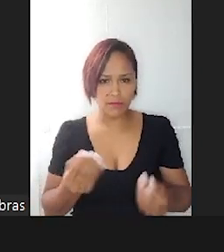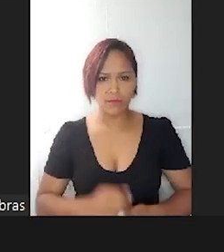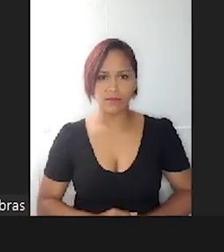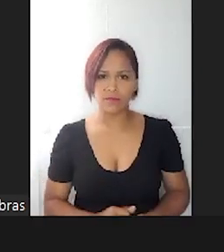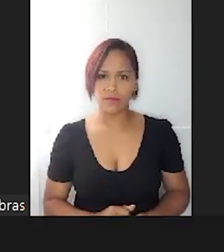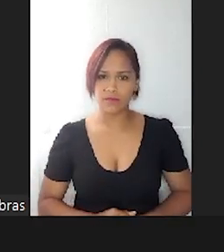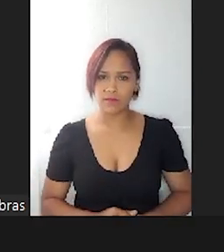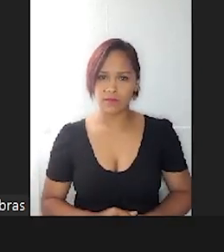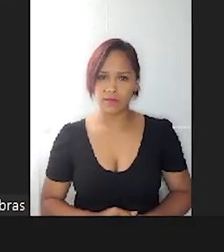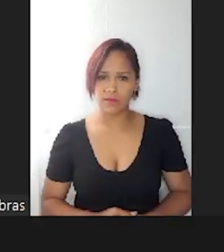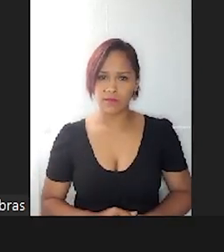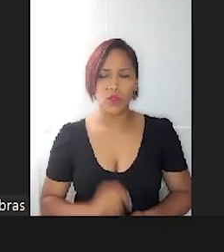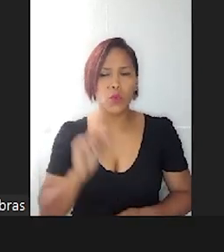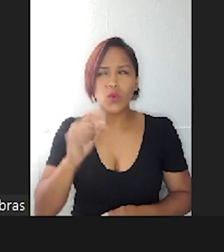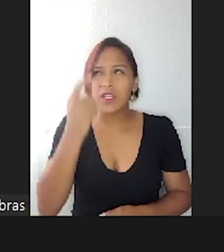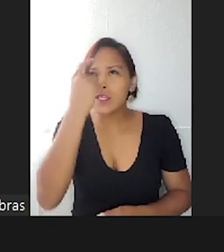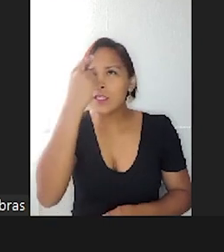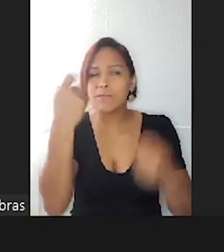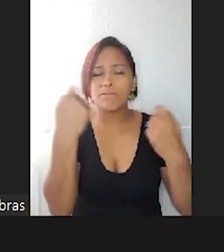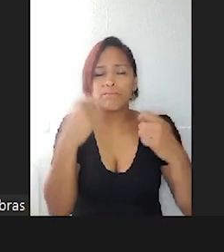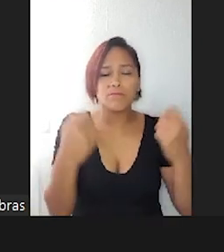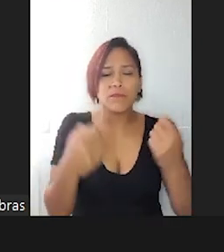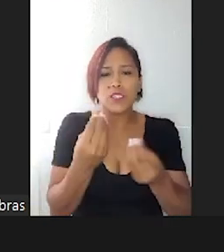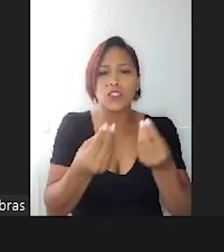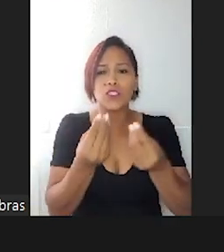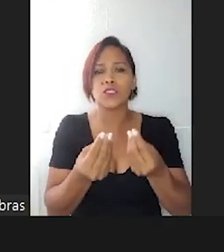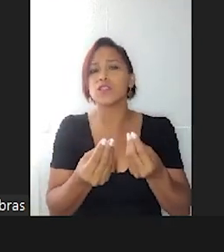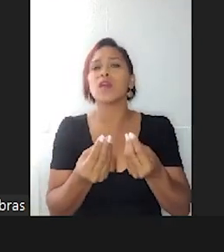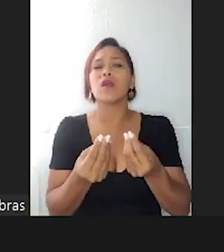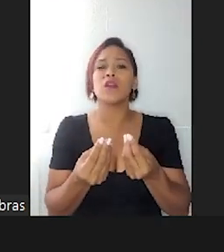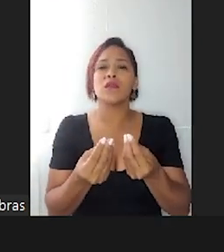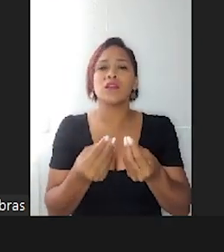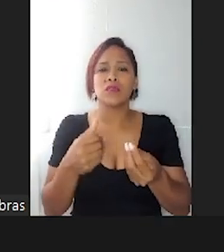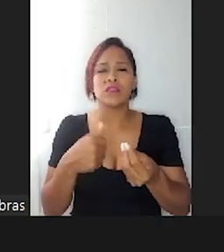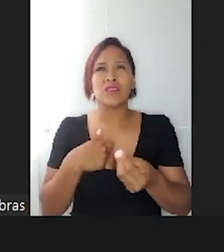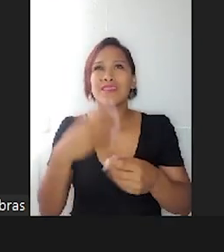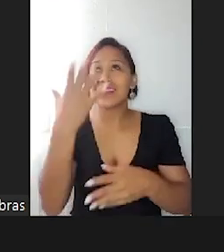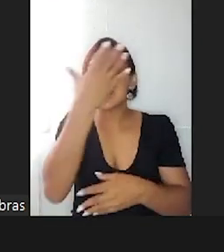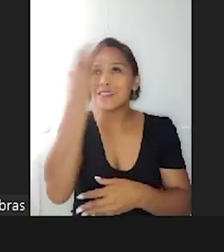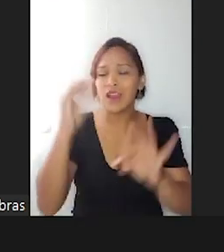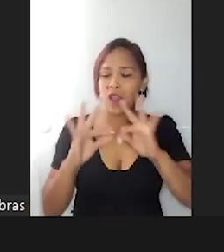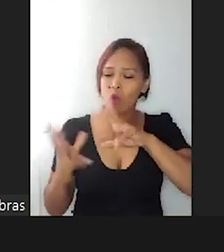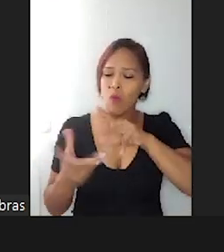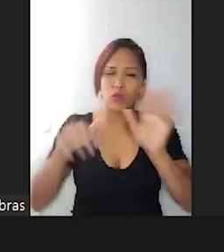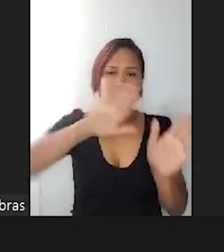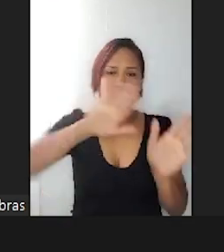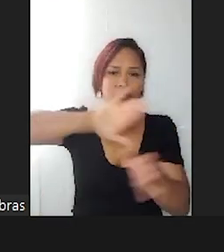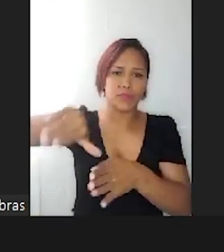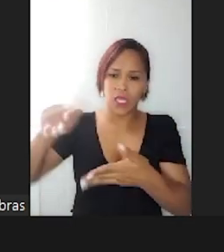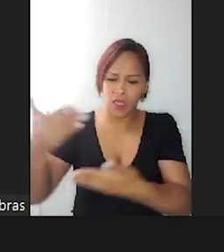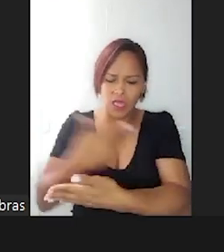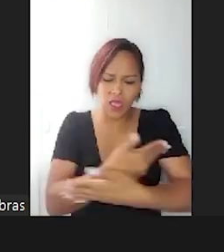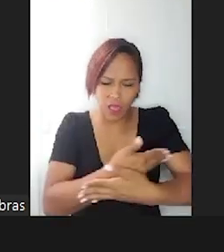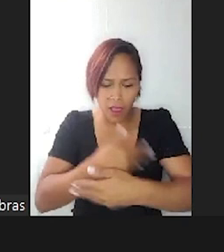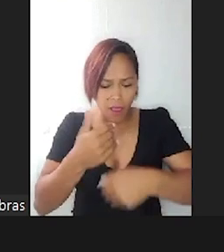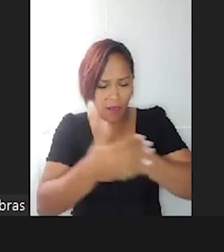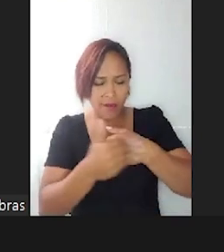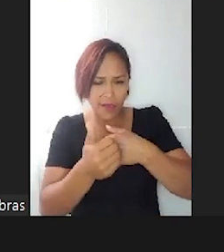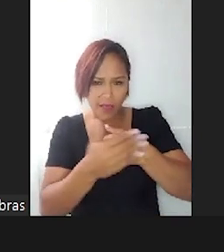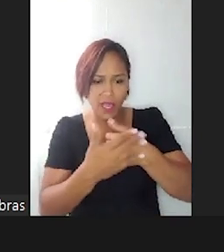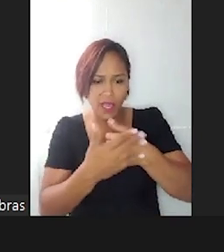O que ele está precisando de colinho? Esquece o mundo. Dá colinho, dá. Dá proteção,